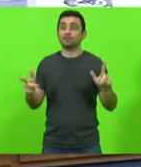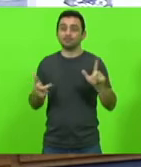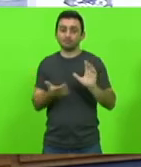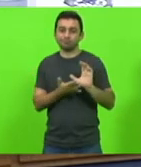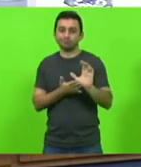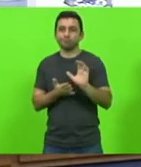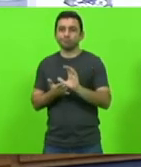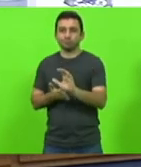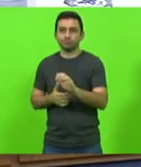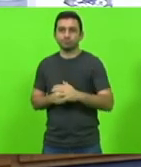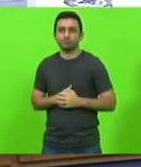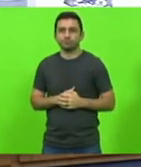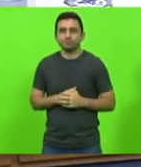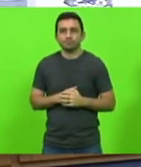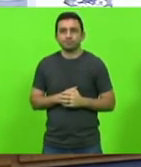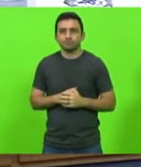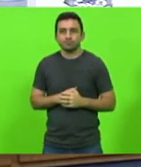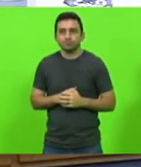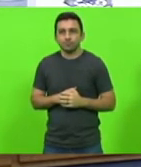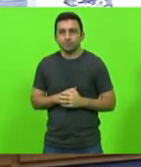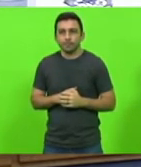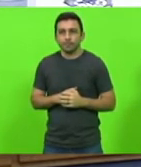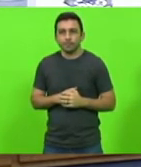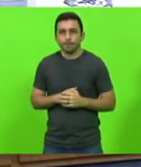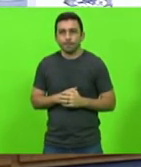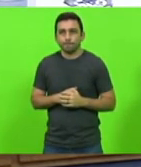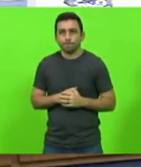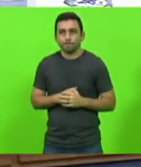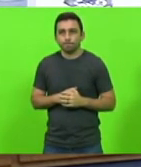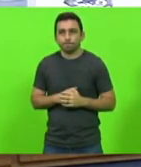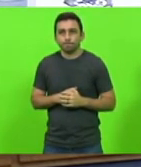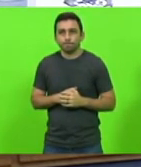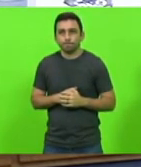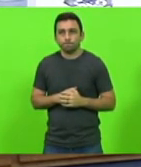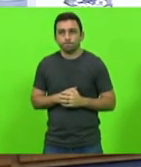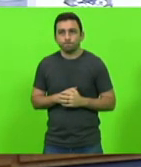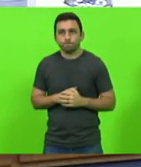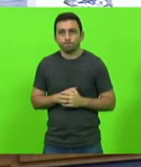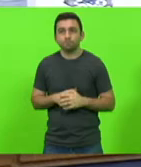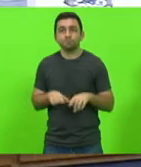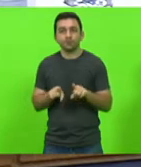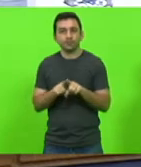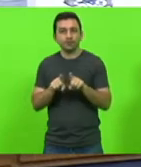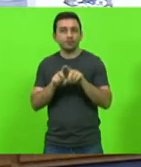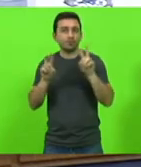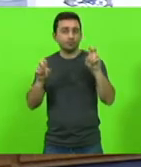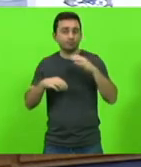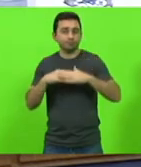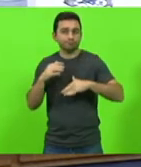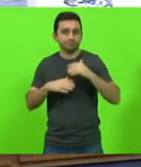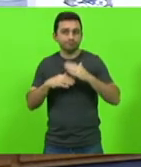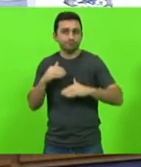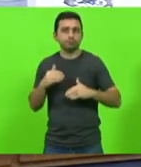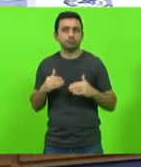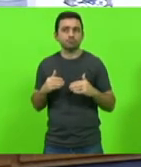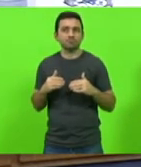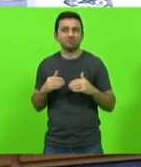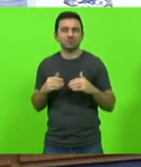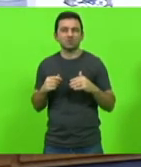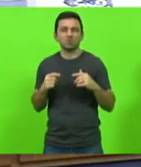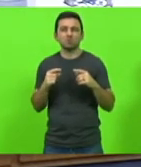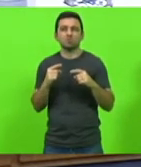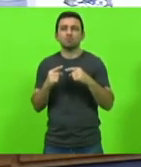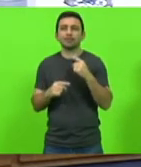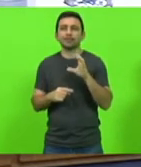um minuto deputado para concluir e da questão da competência e não se trata apenas